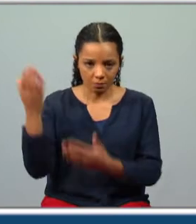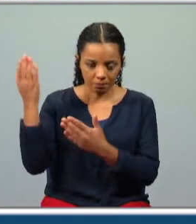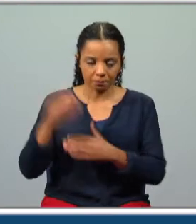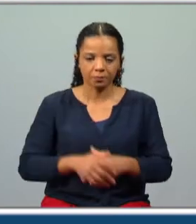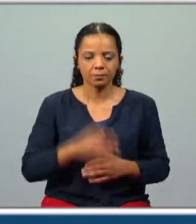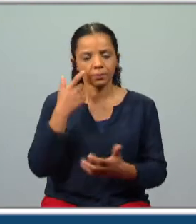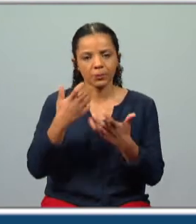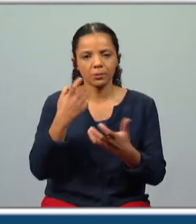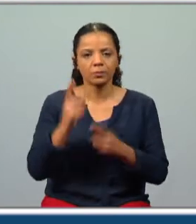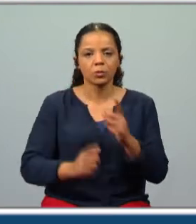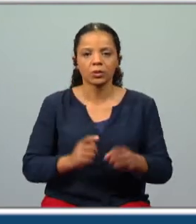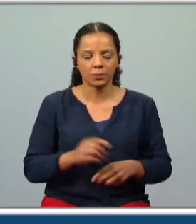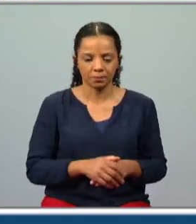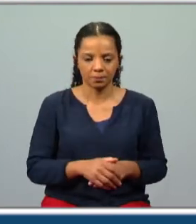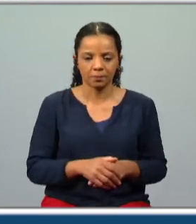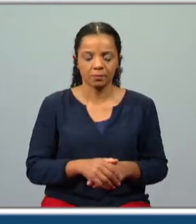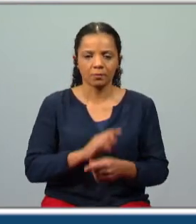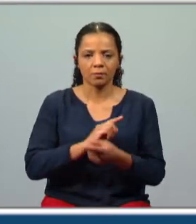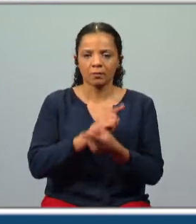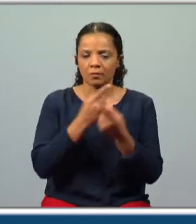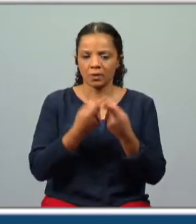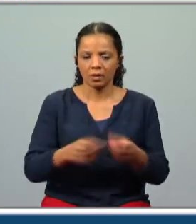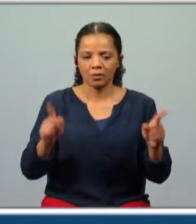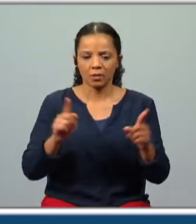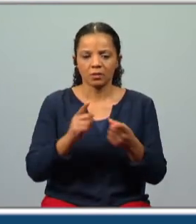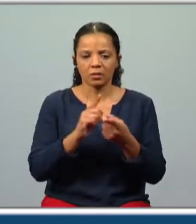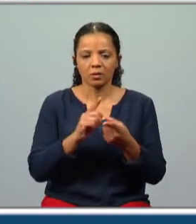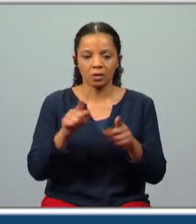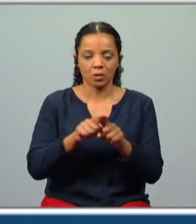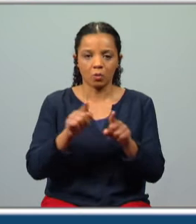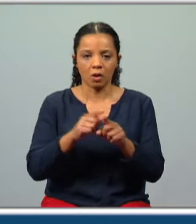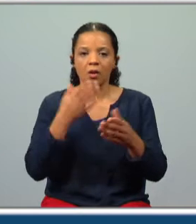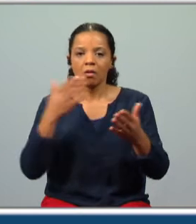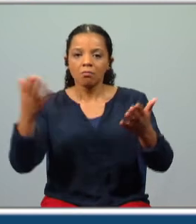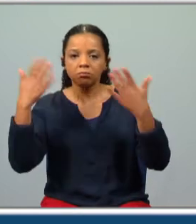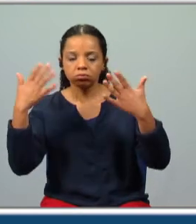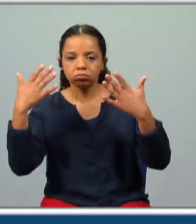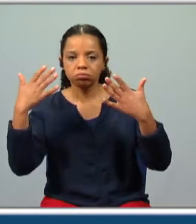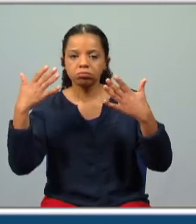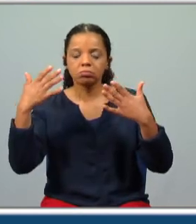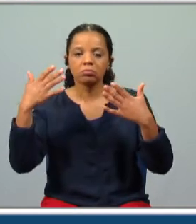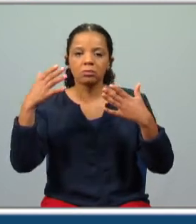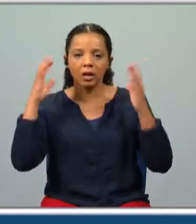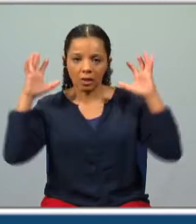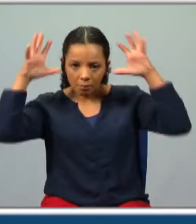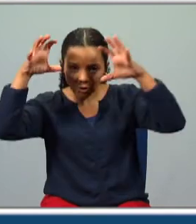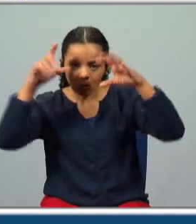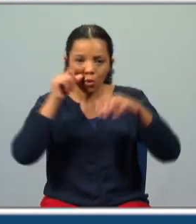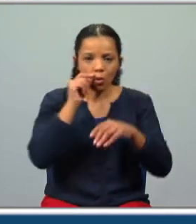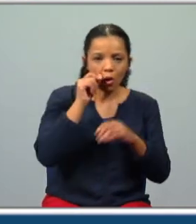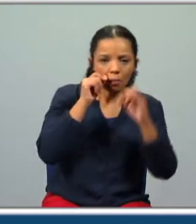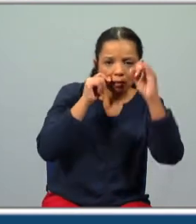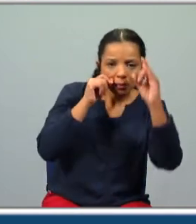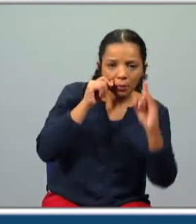realça exatamente o contraste a dimensão imensa do Adam Astor e ali o homem ínfimo